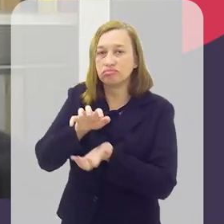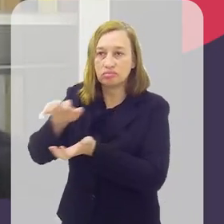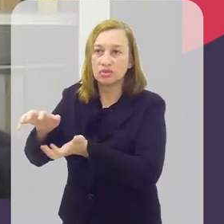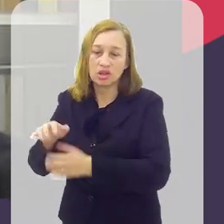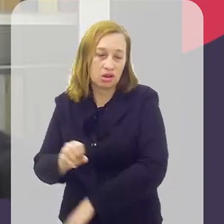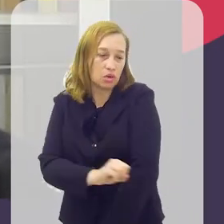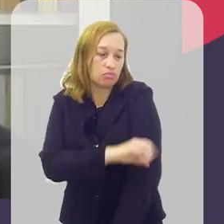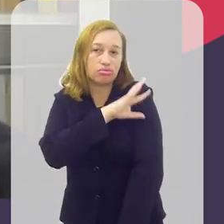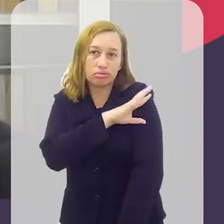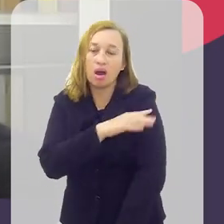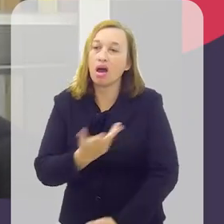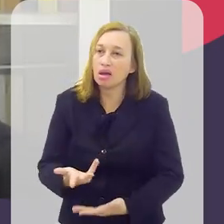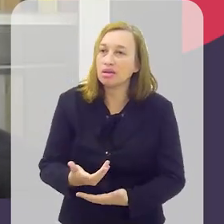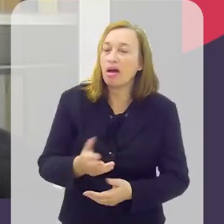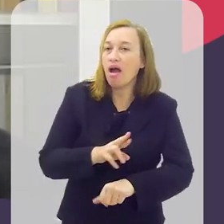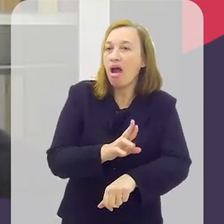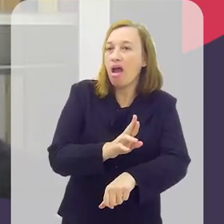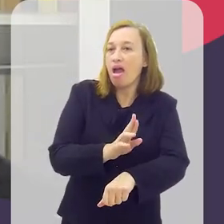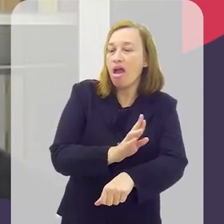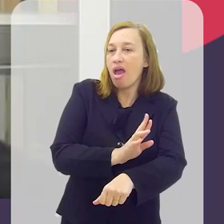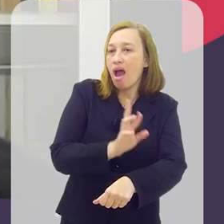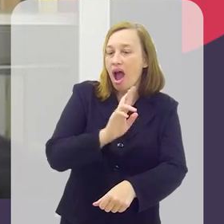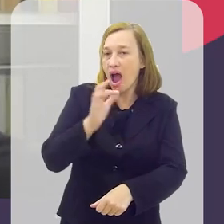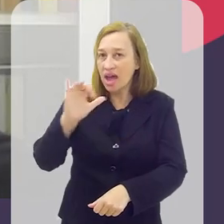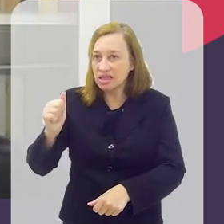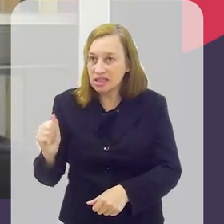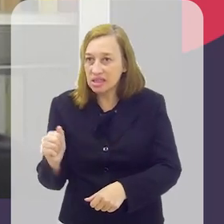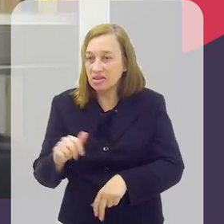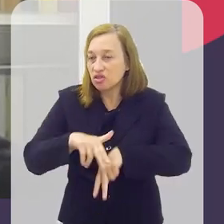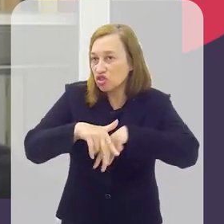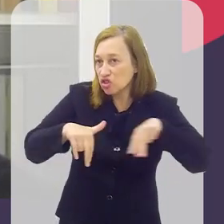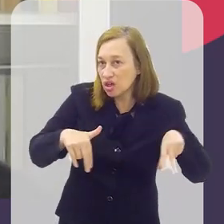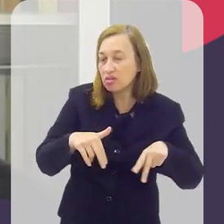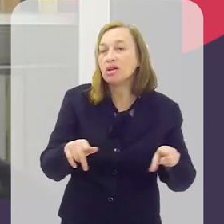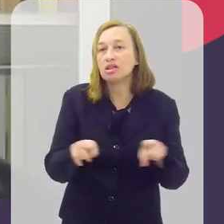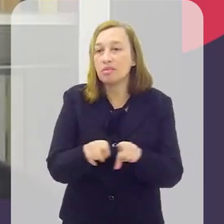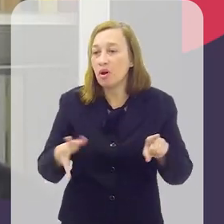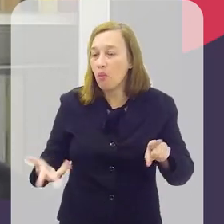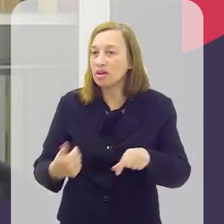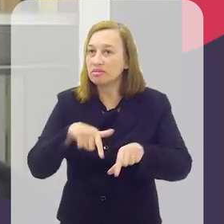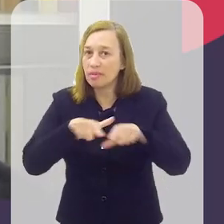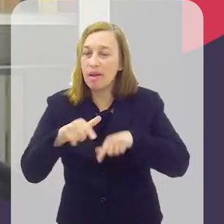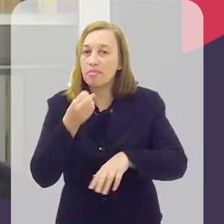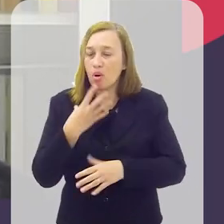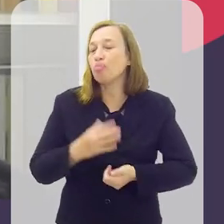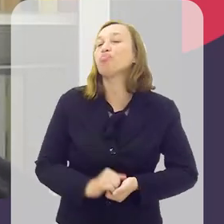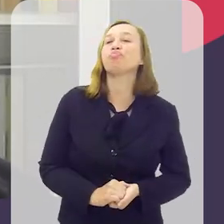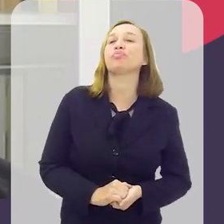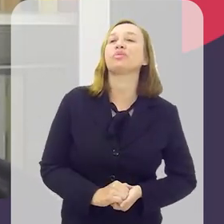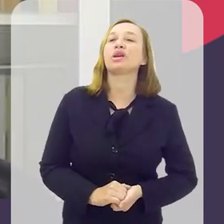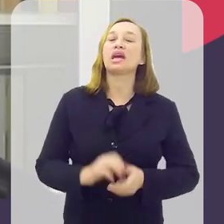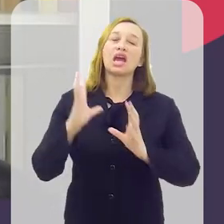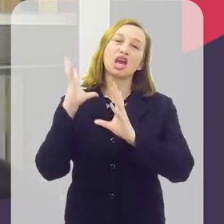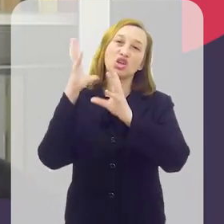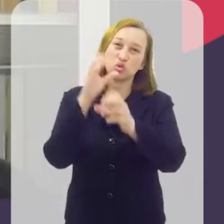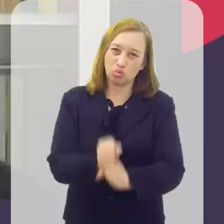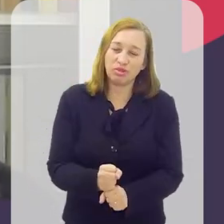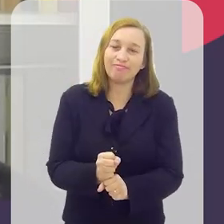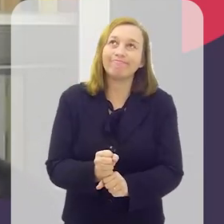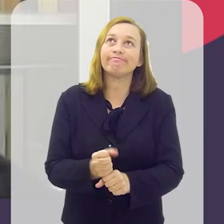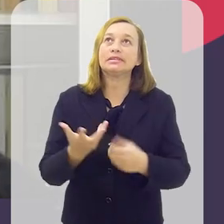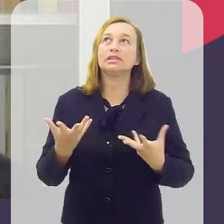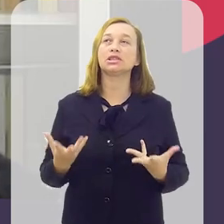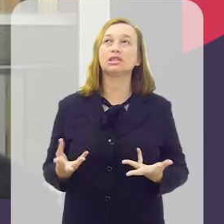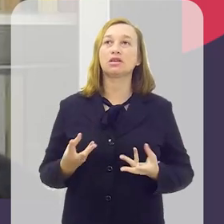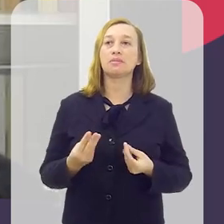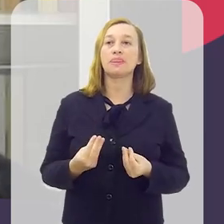escolaridade, idade, raça, gênero e também as condições de trabalho. Bom, de forma bem resumida,